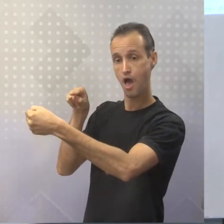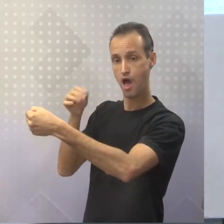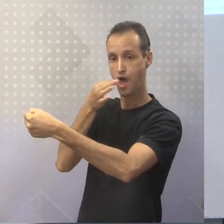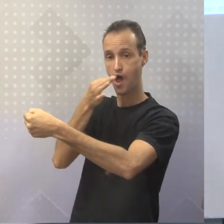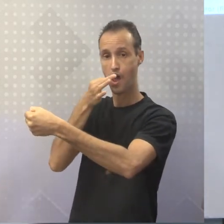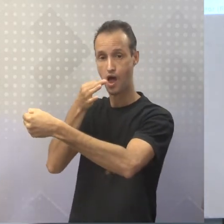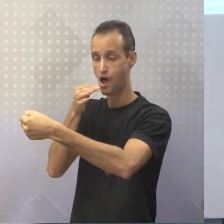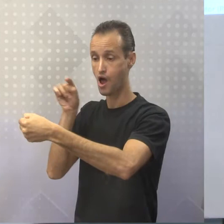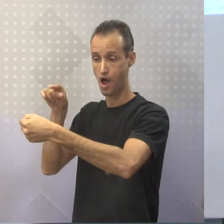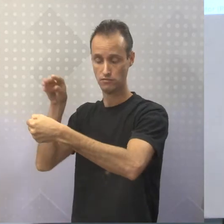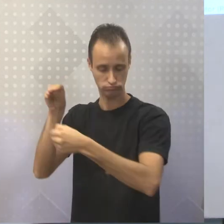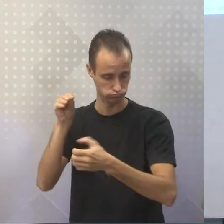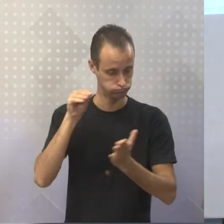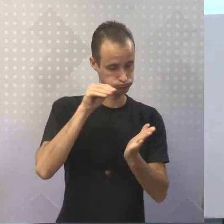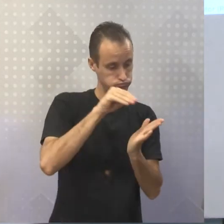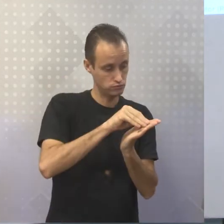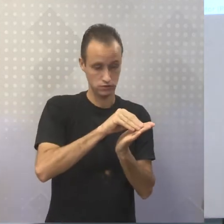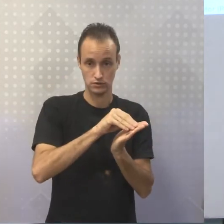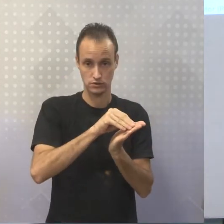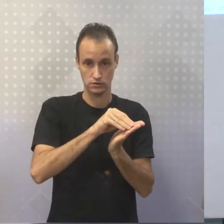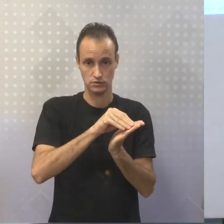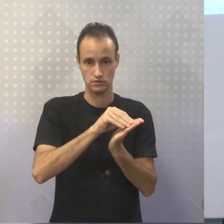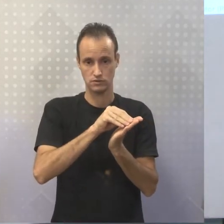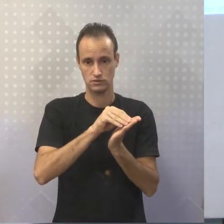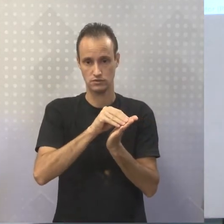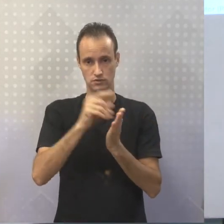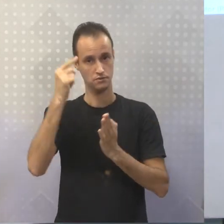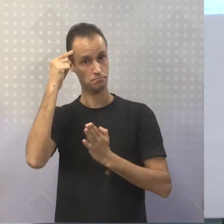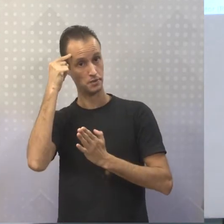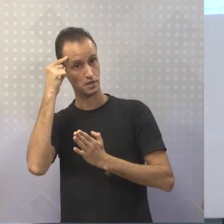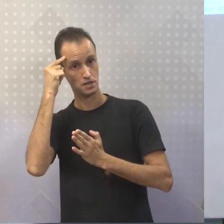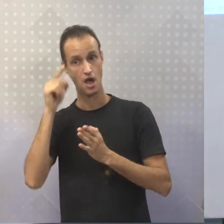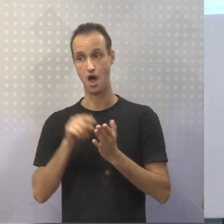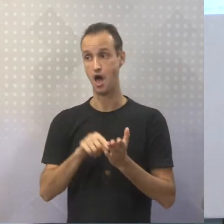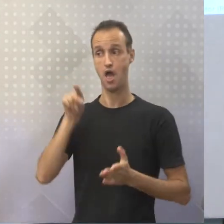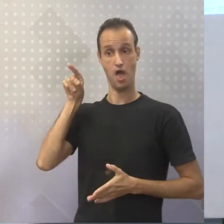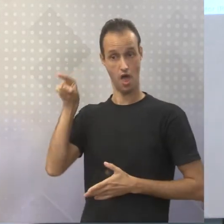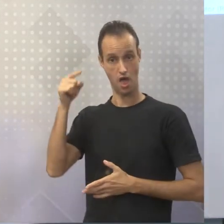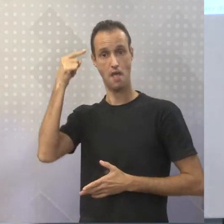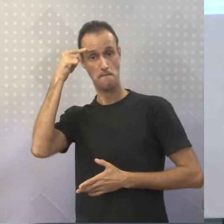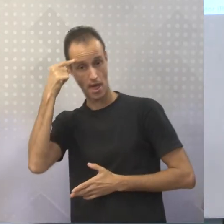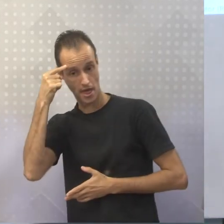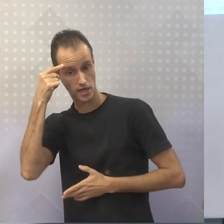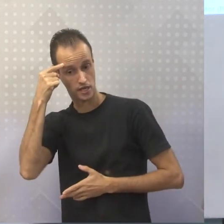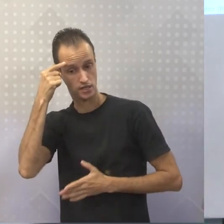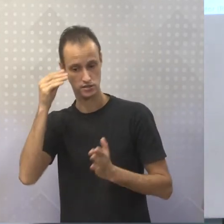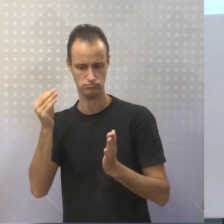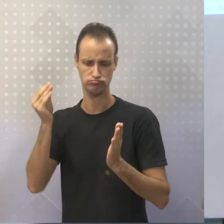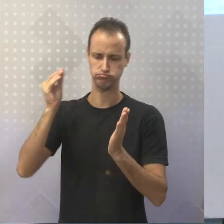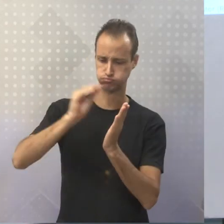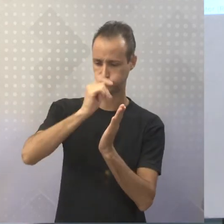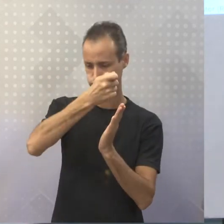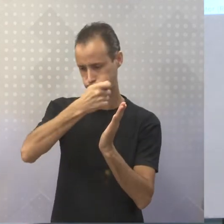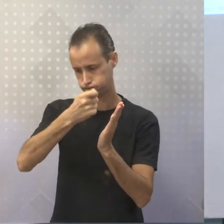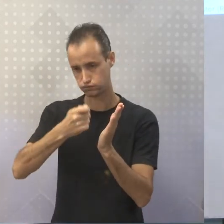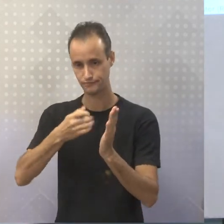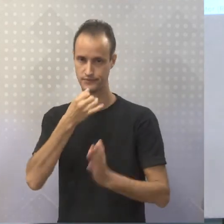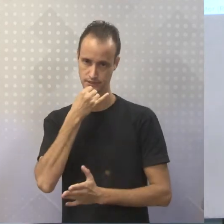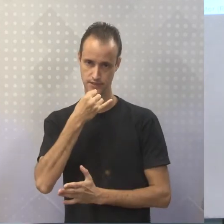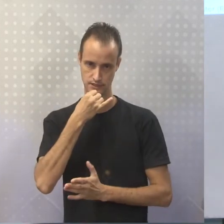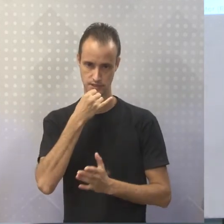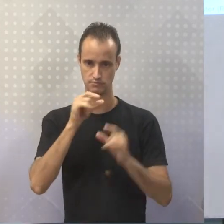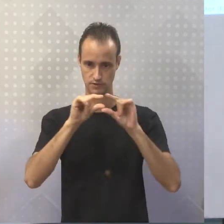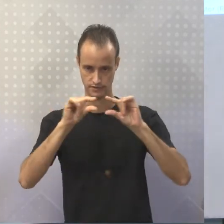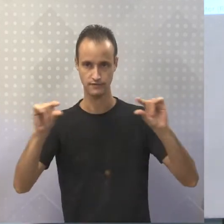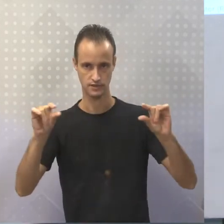pensa que é assim, tá? Então, por exemplo, esse é um exemplo de